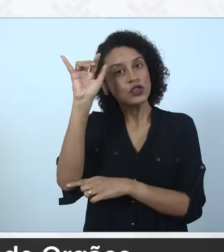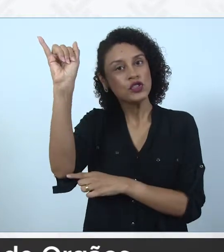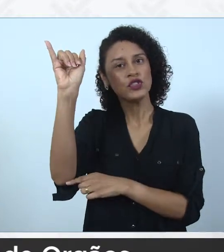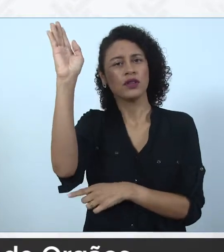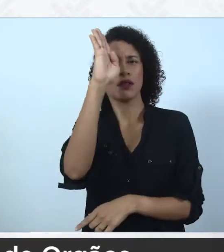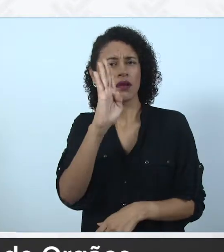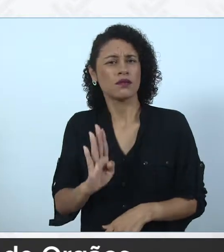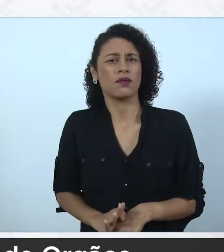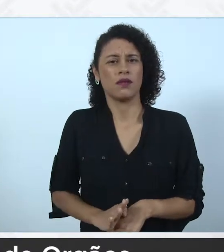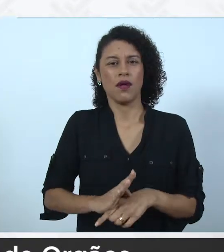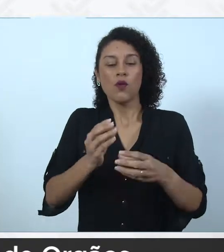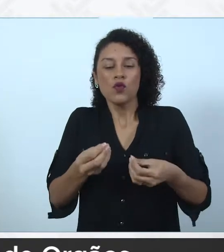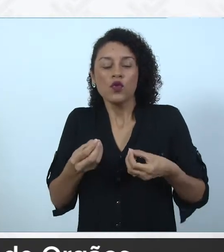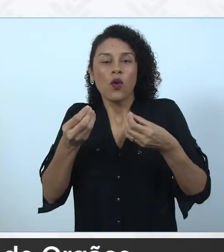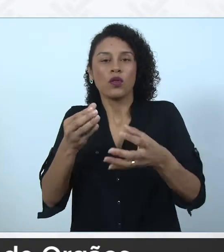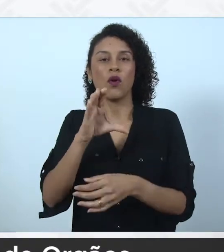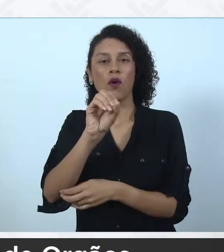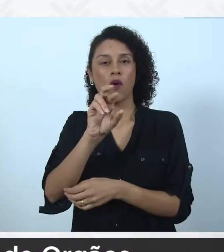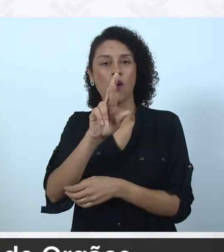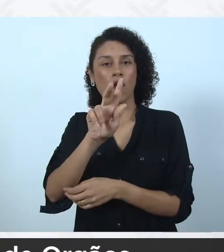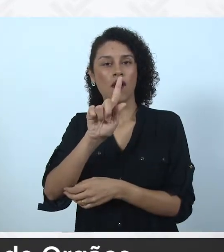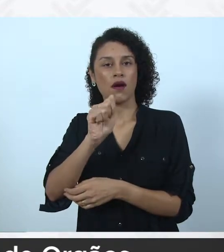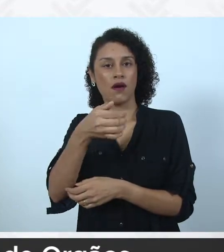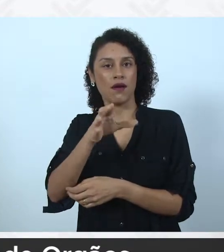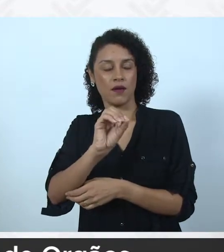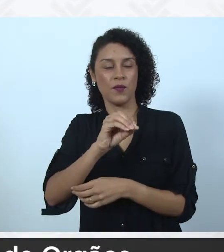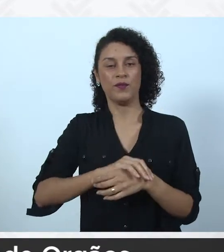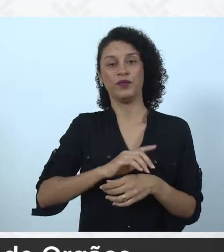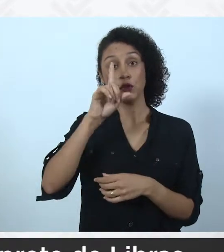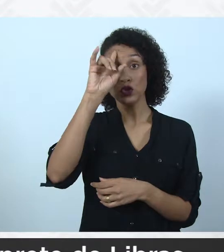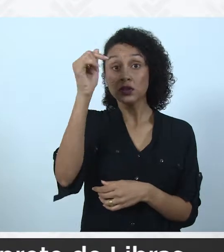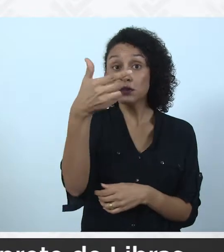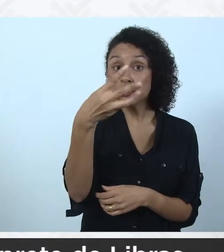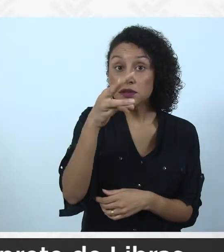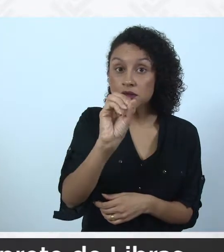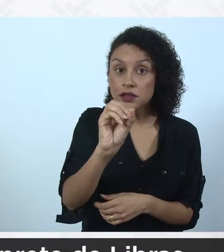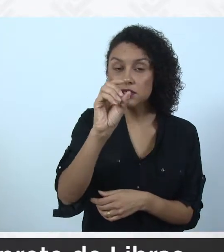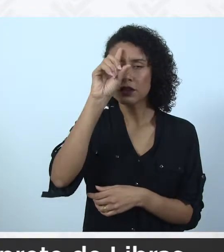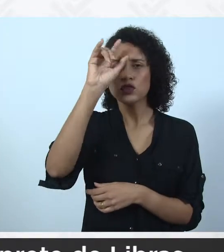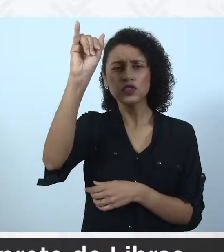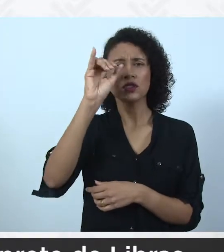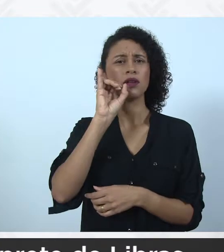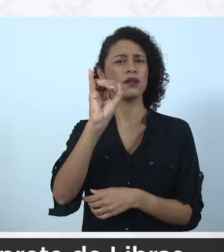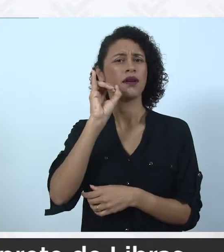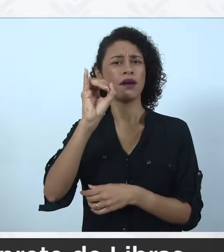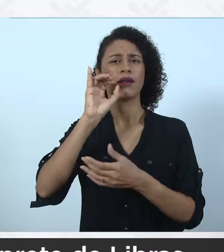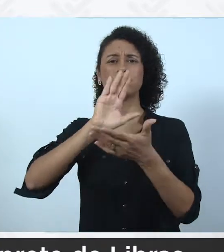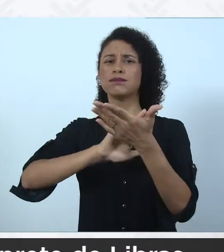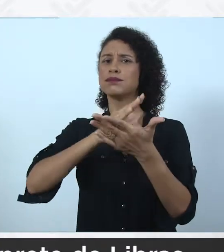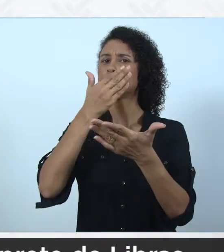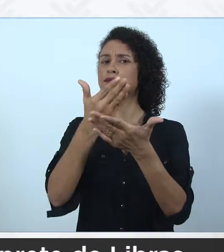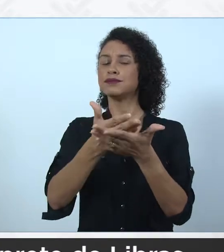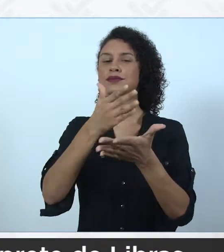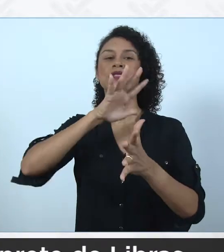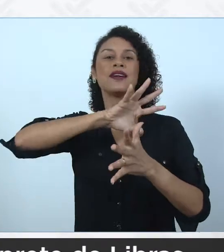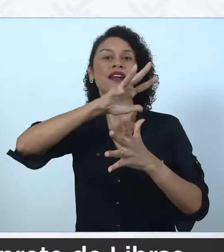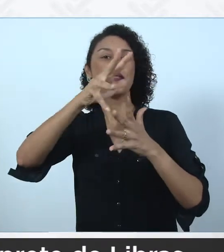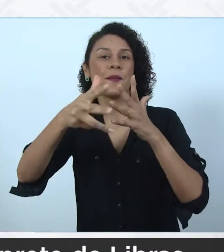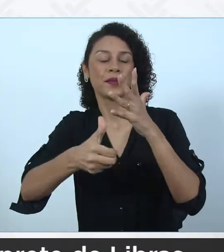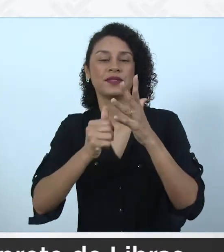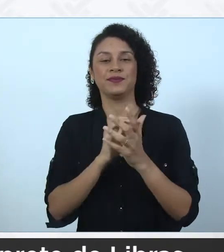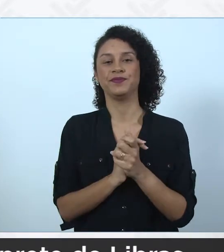Dia Nacional de Doadores de Órgãos. 30, Dia Internacional do